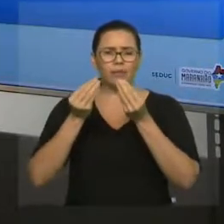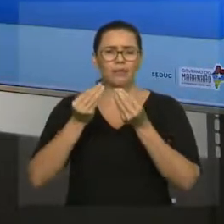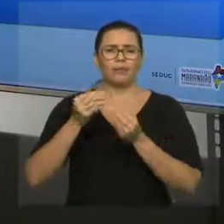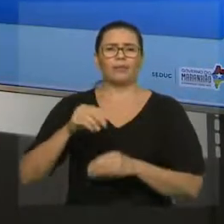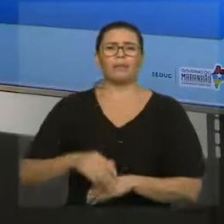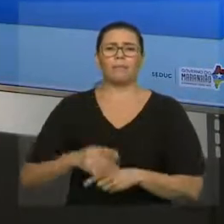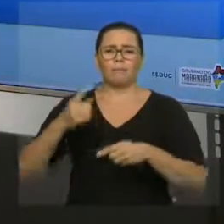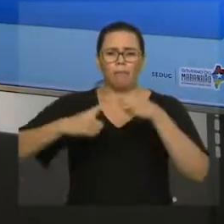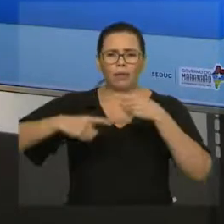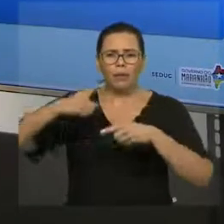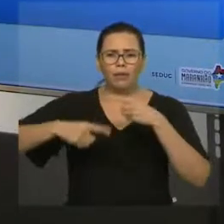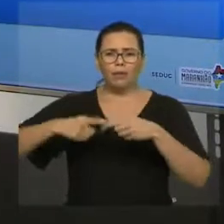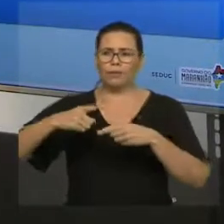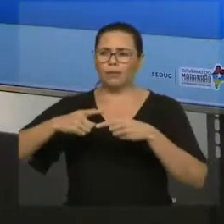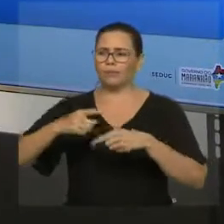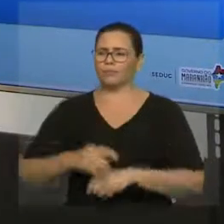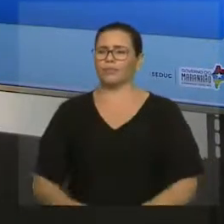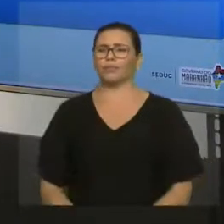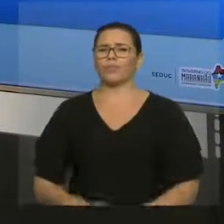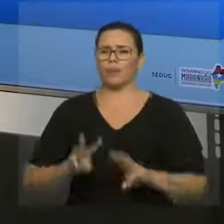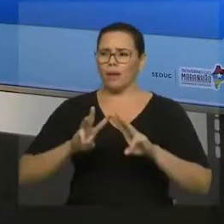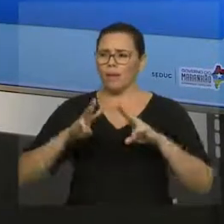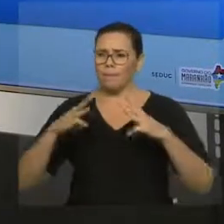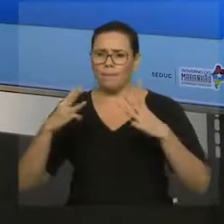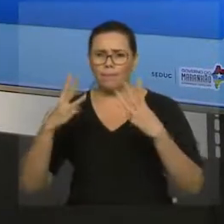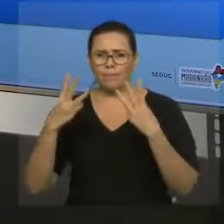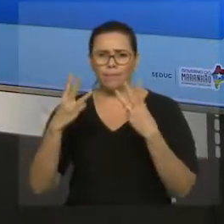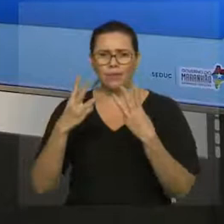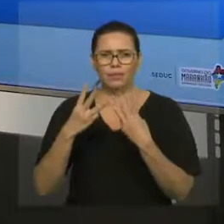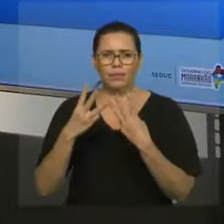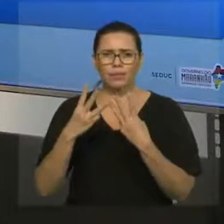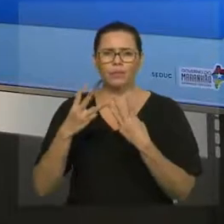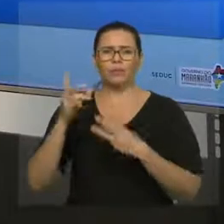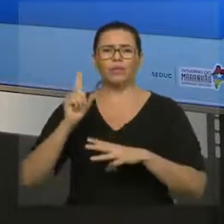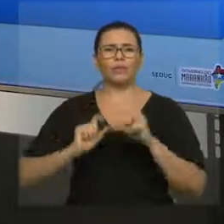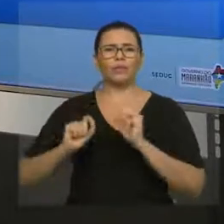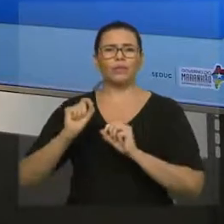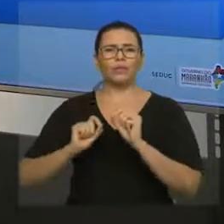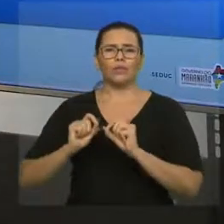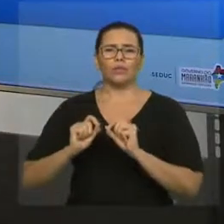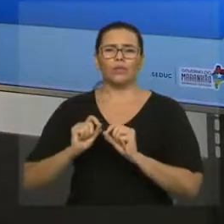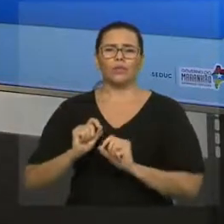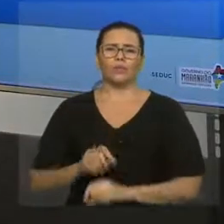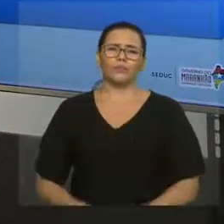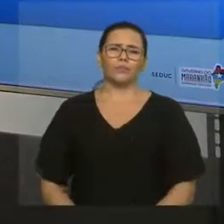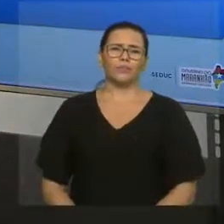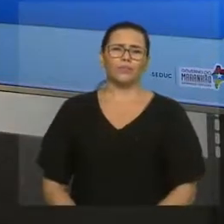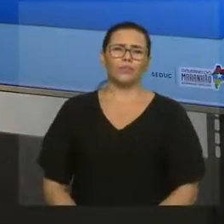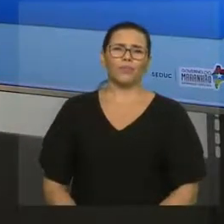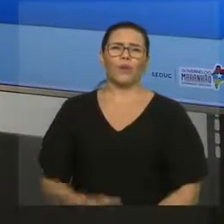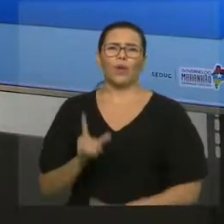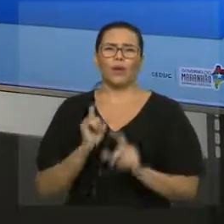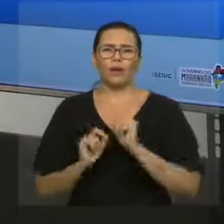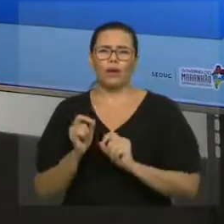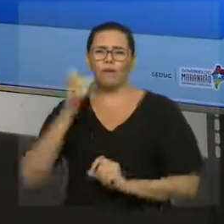dizer que a massa, ela mede a inércia de um corpo. Se você imaginar, o que seria mais fácil? Seria mais fácil eu chegar ali, ter uma cadeira de